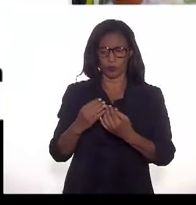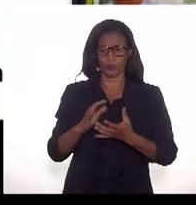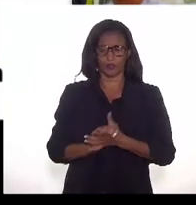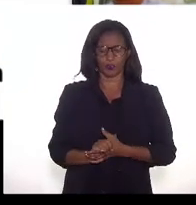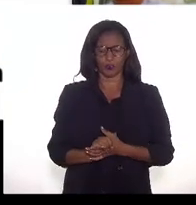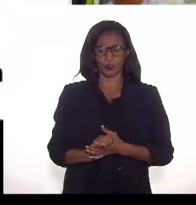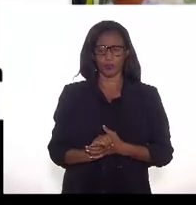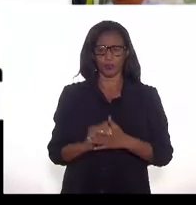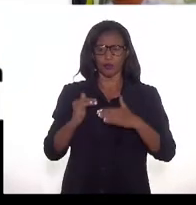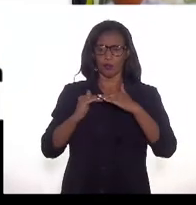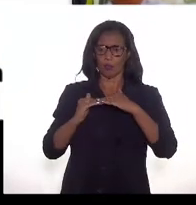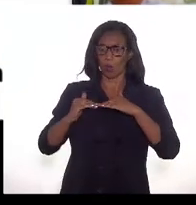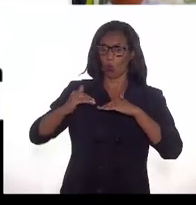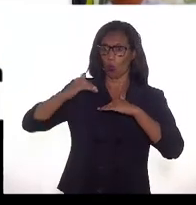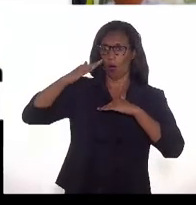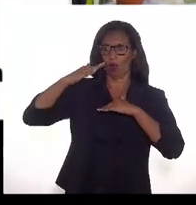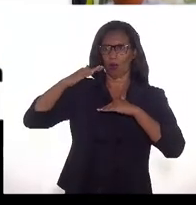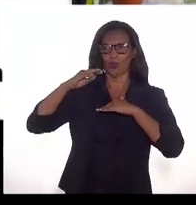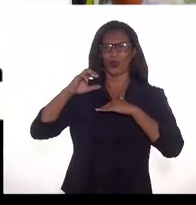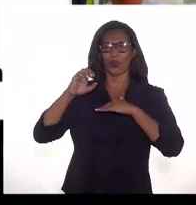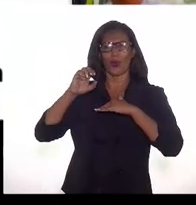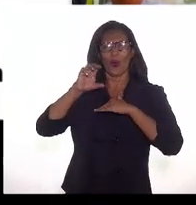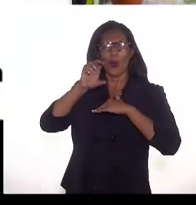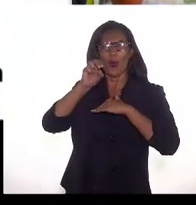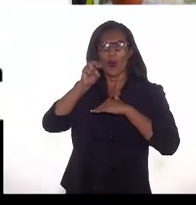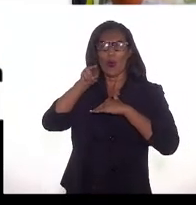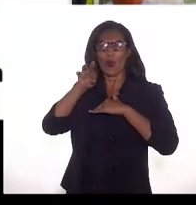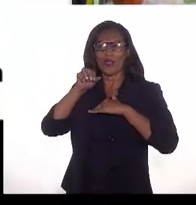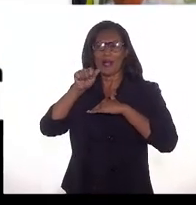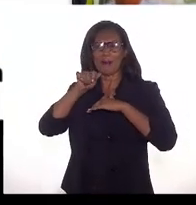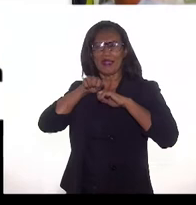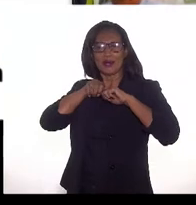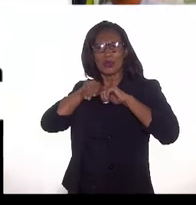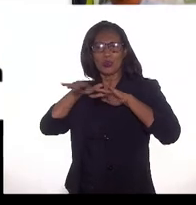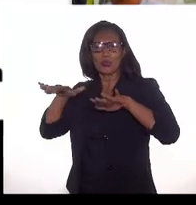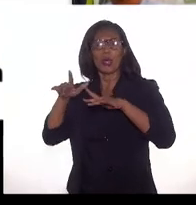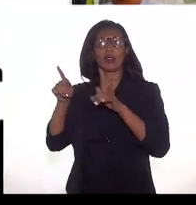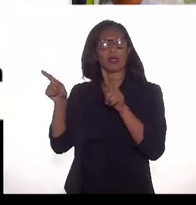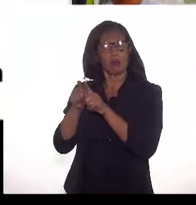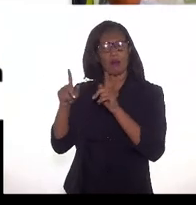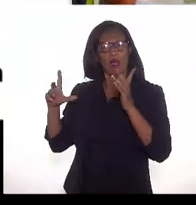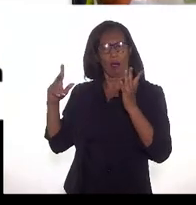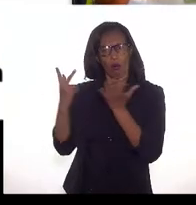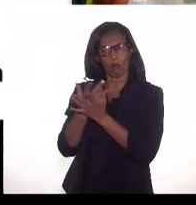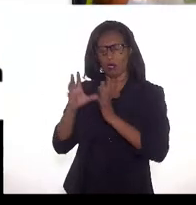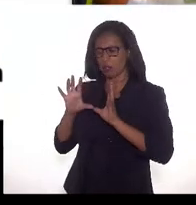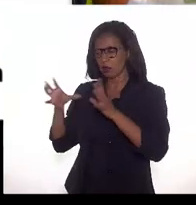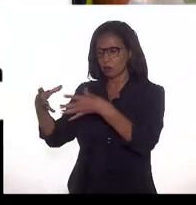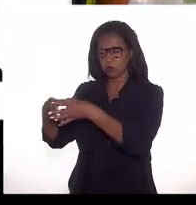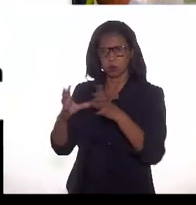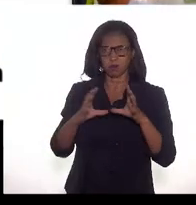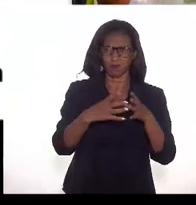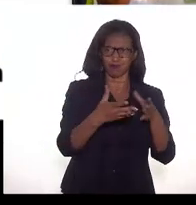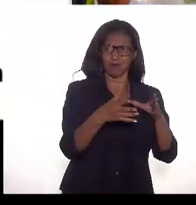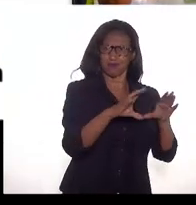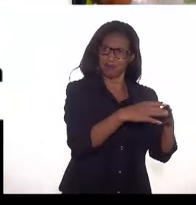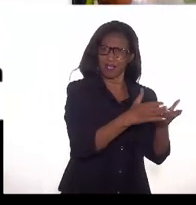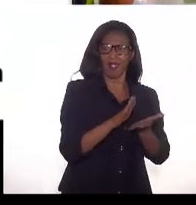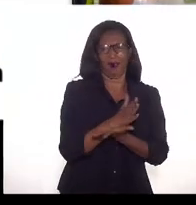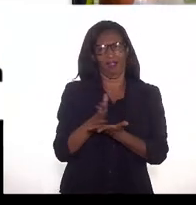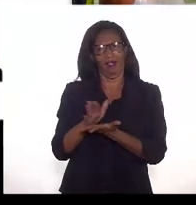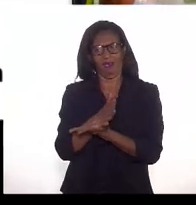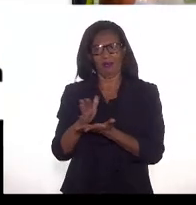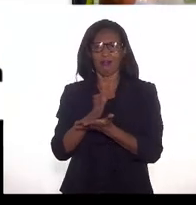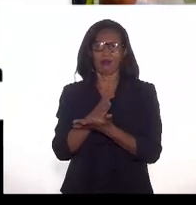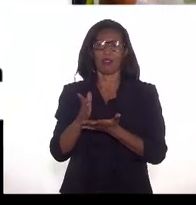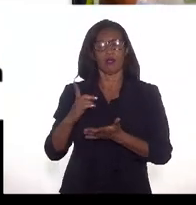O alto teor de contaminantes, ele torna inviável a oferta total do gás natural, em alguns campos, em alguns parcial, isso tem